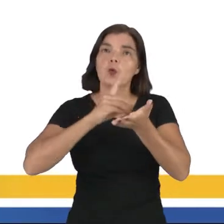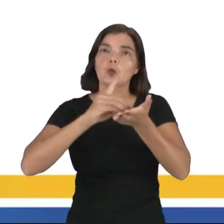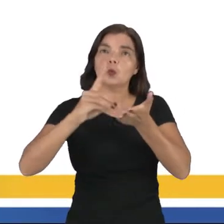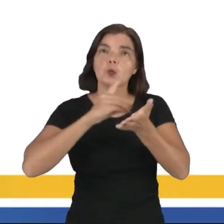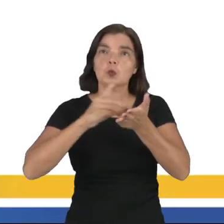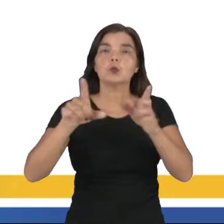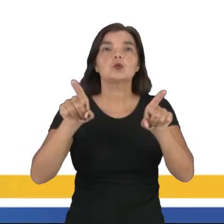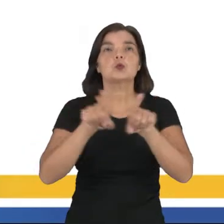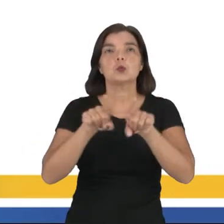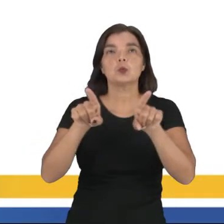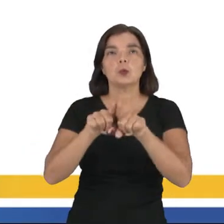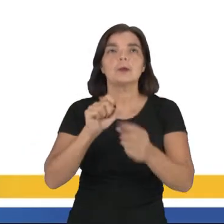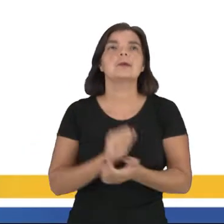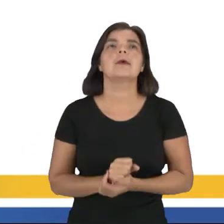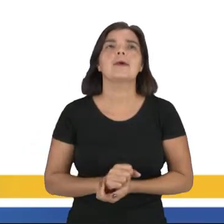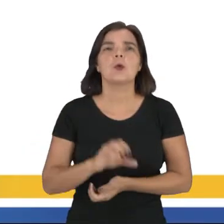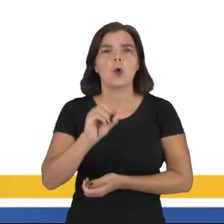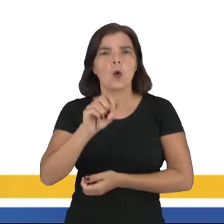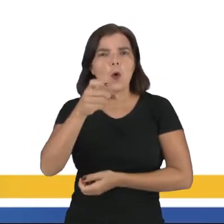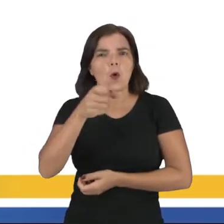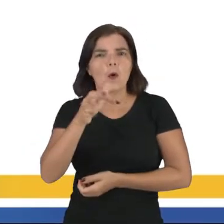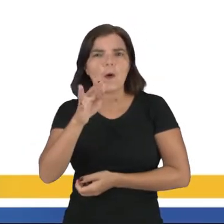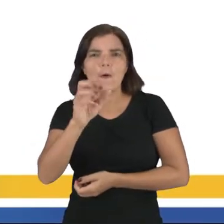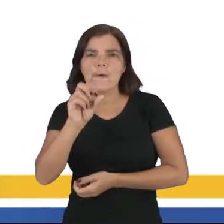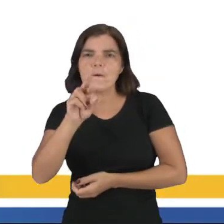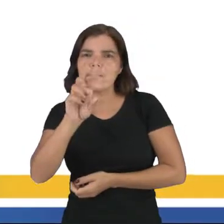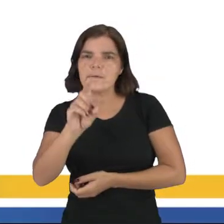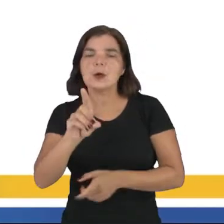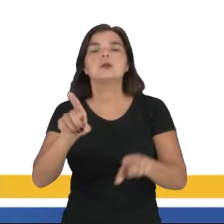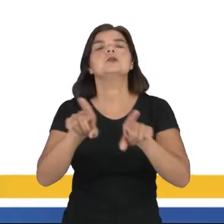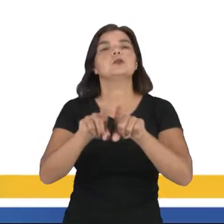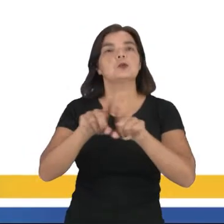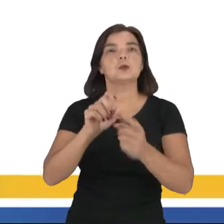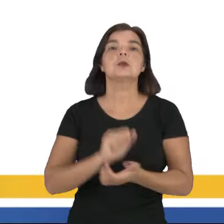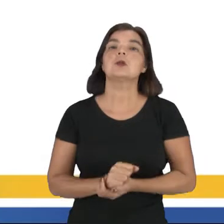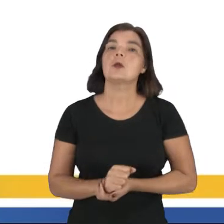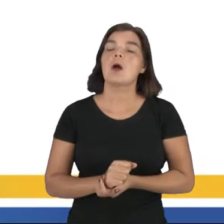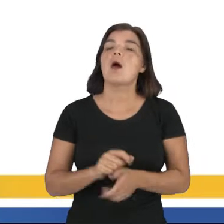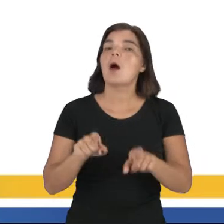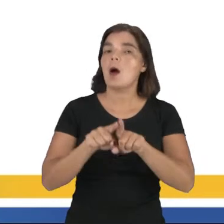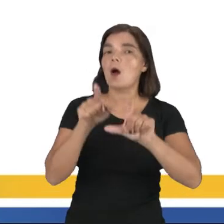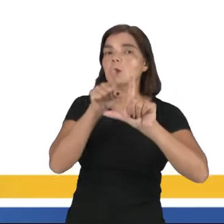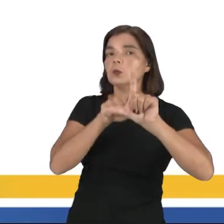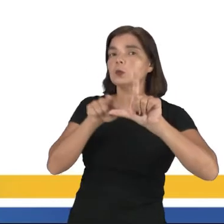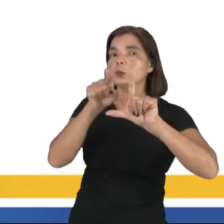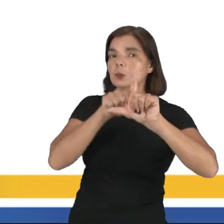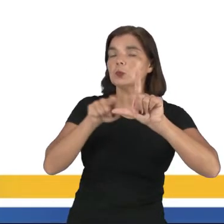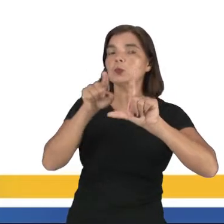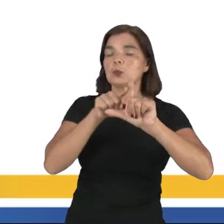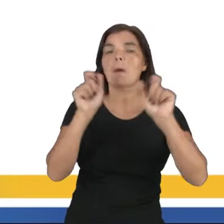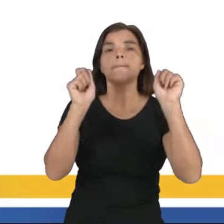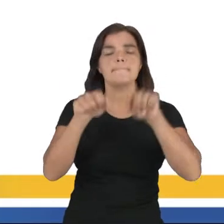Oxford. Gente, a palavra GIF, segundo o dicionário de Oxford, pode ser